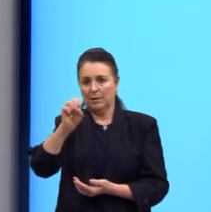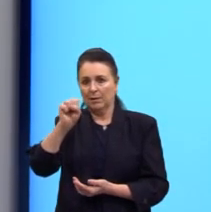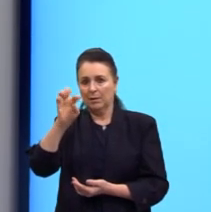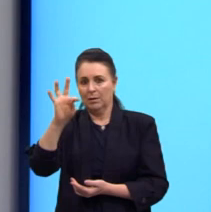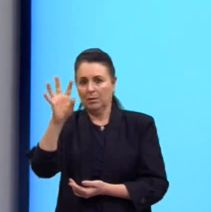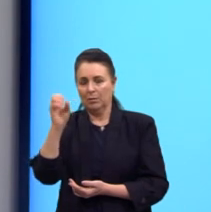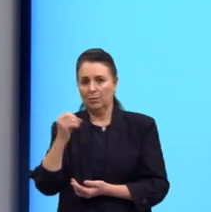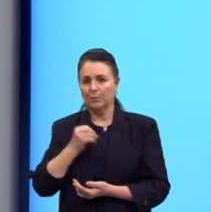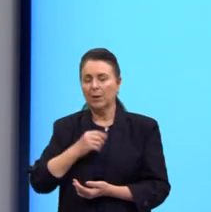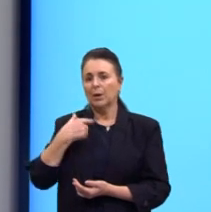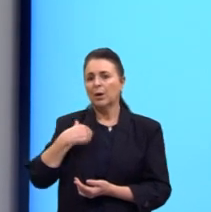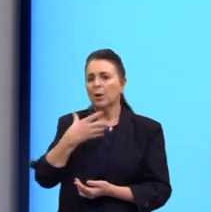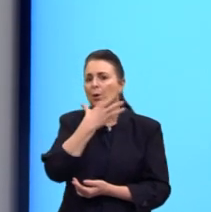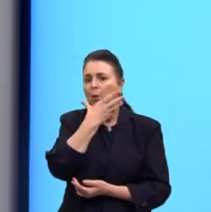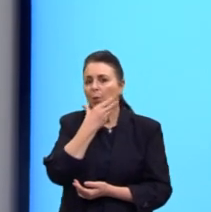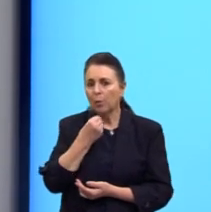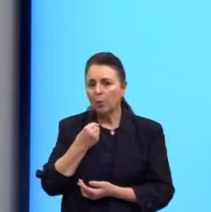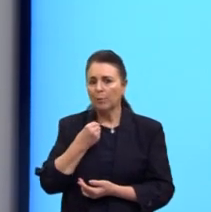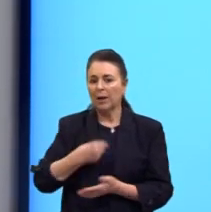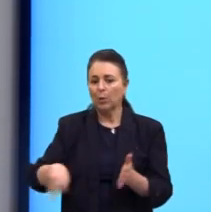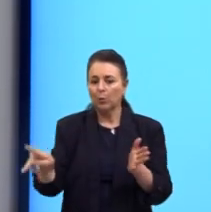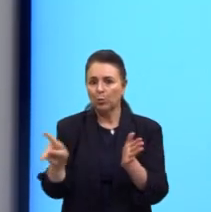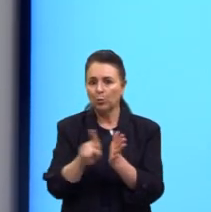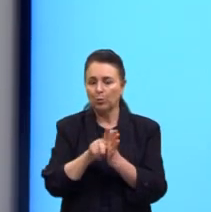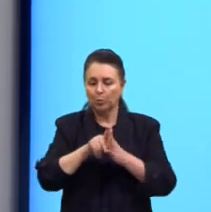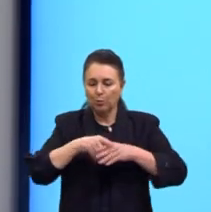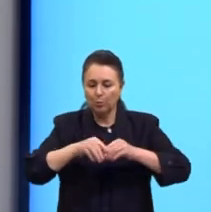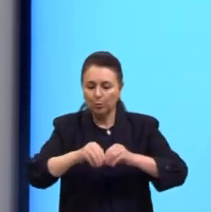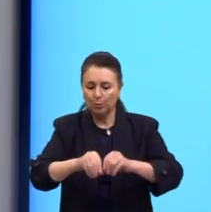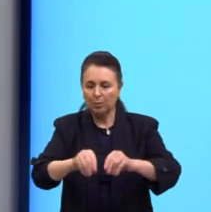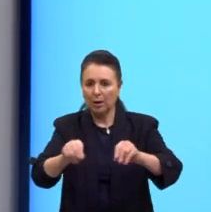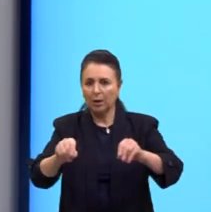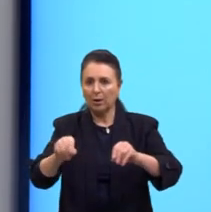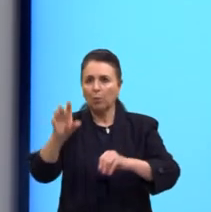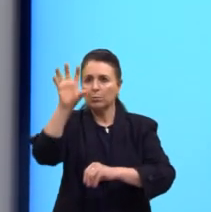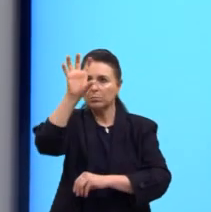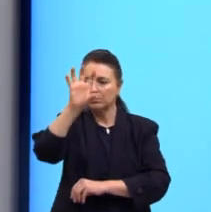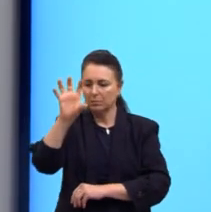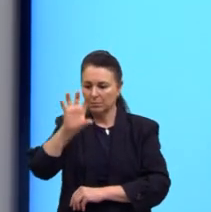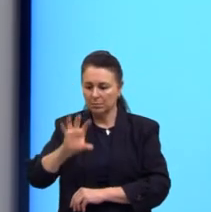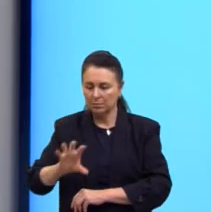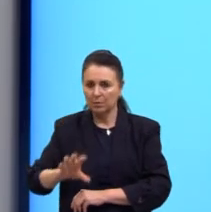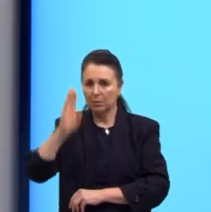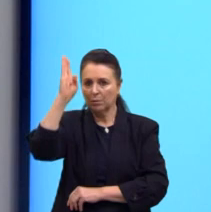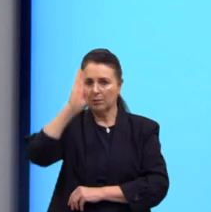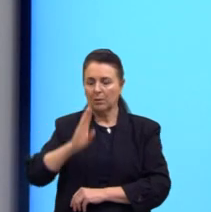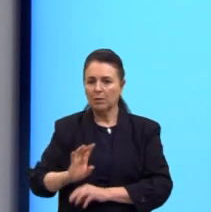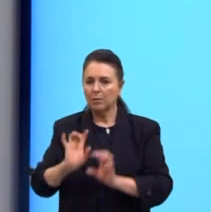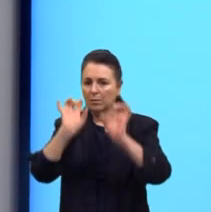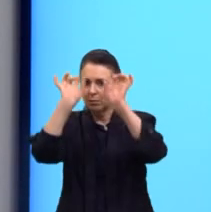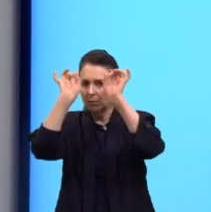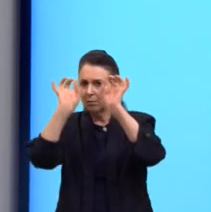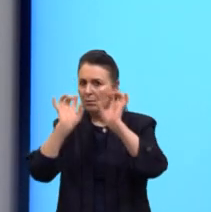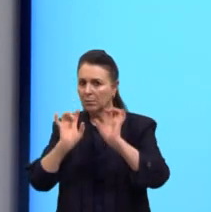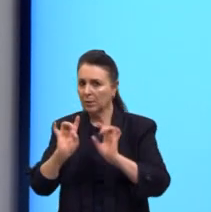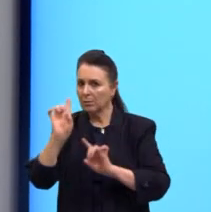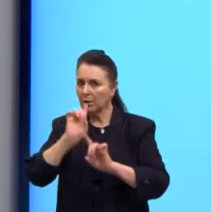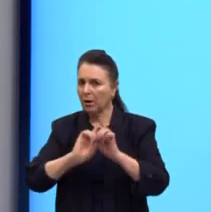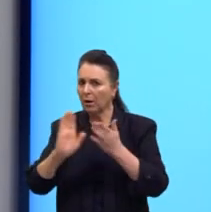o senhor das terras, muitas regiões, teve especialmente algumas regiões do Brasil,